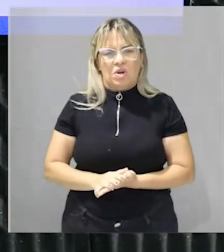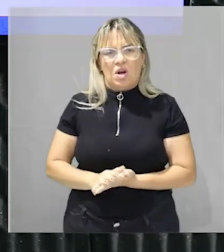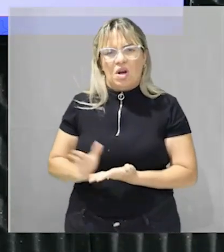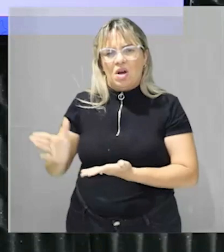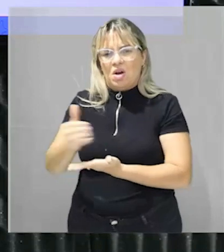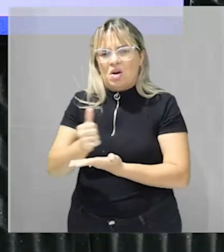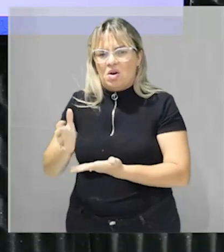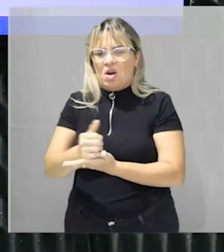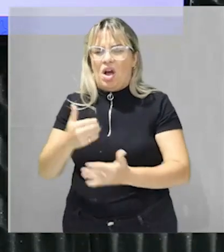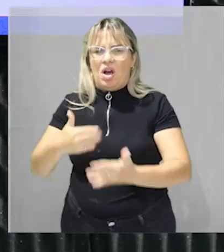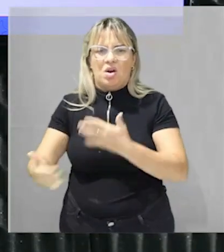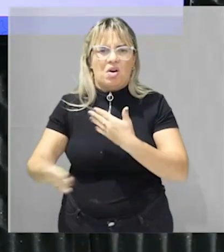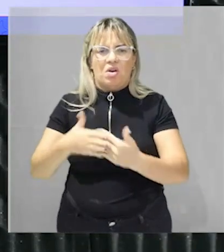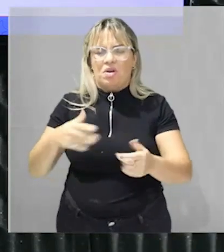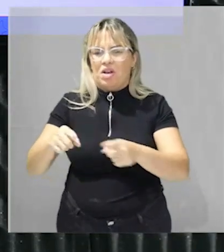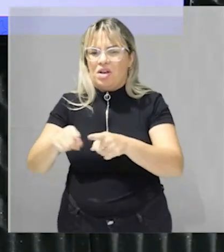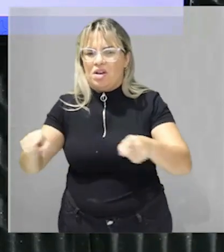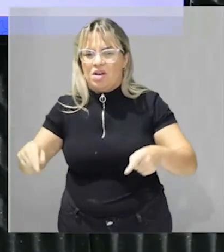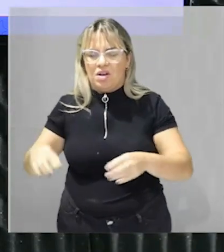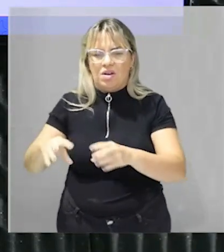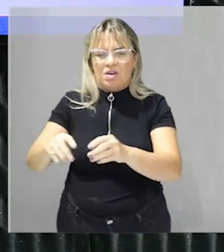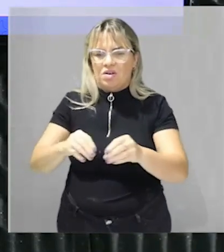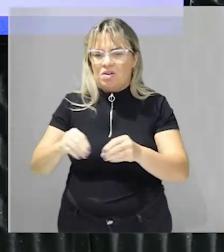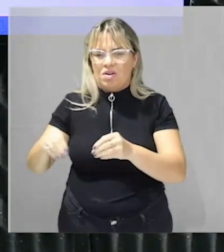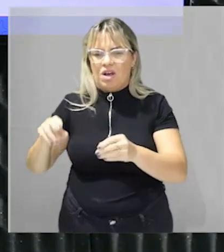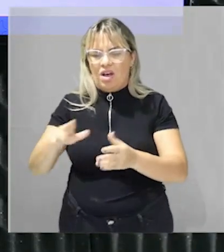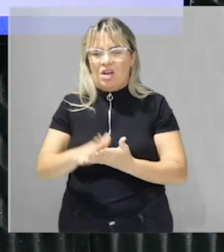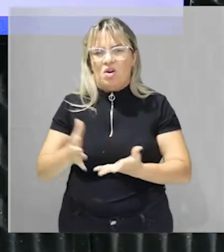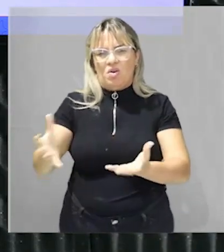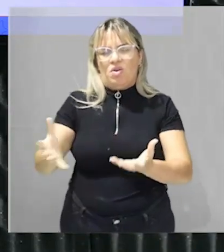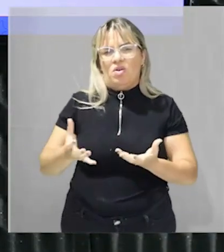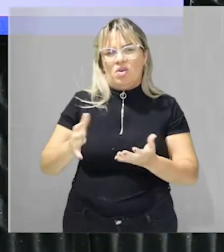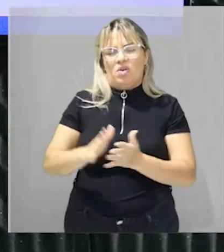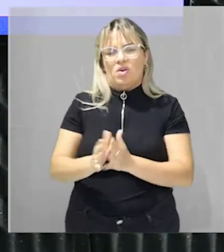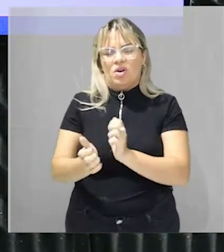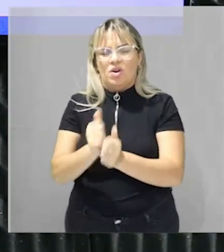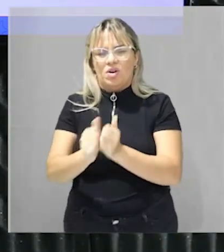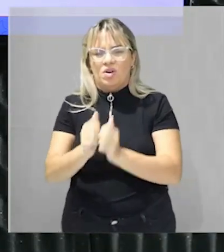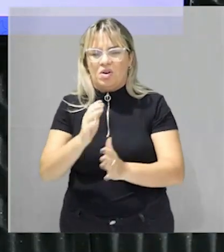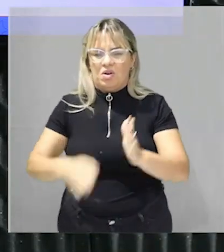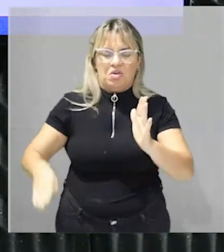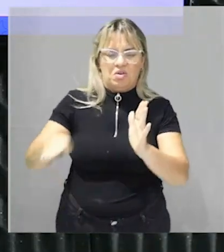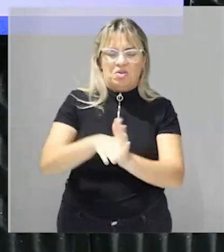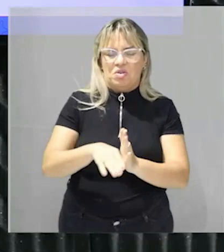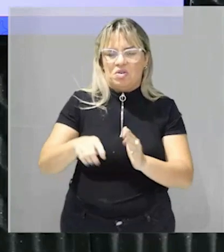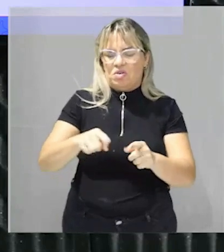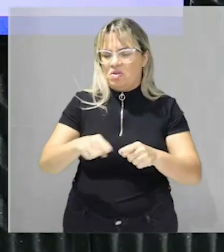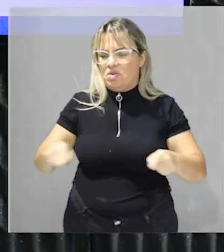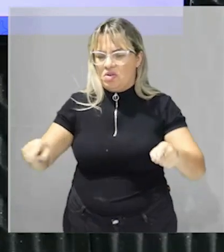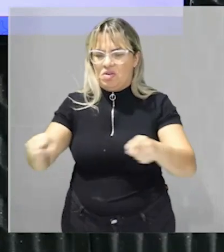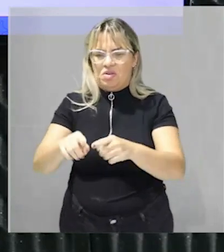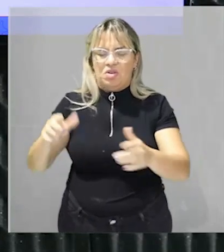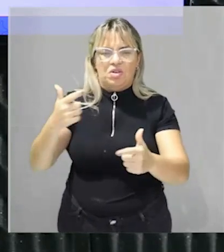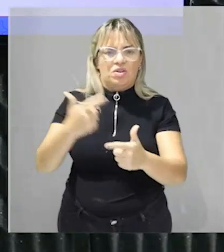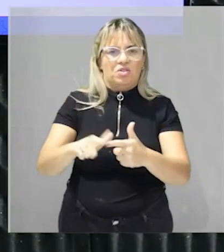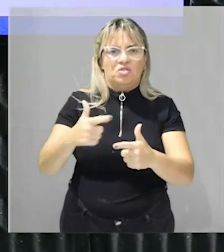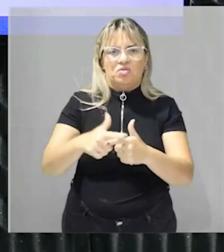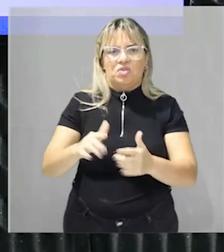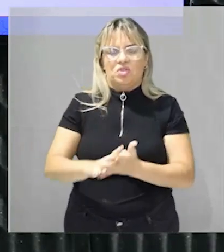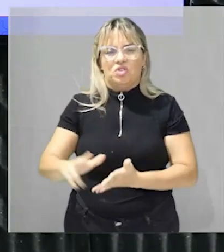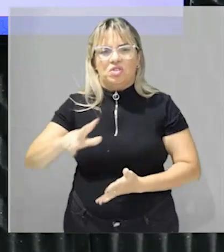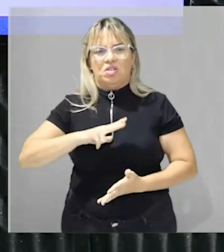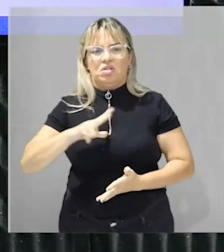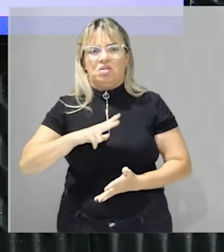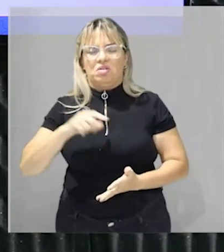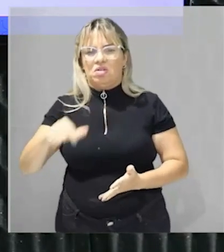propriedade ou seja vamos pegar ali uma produtividade agrícola o cara está produzindo arroz feijão vamos chegar vamos ocupar e vamos dividir essa propriedade não galera